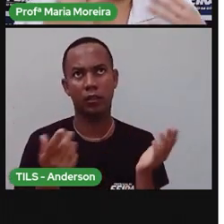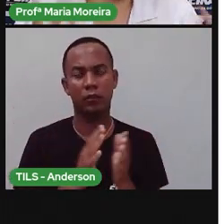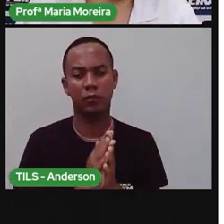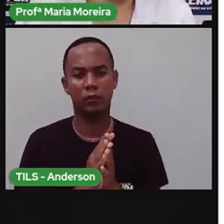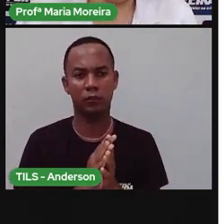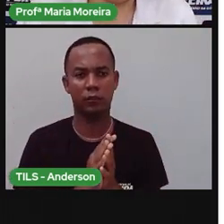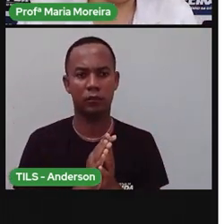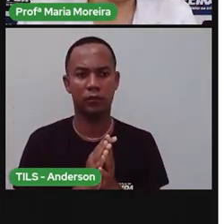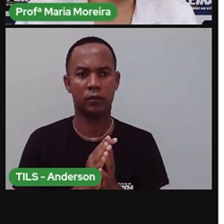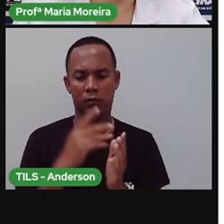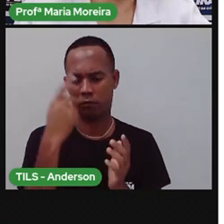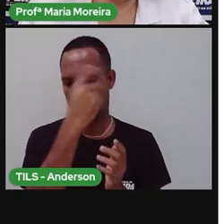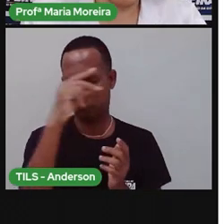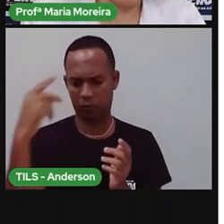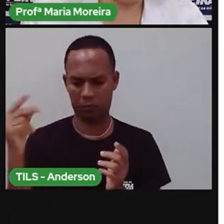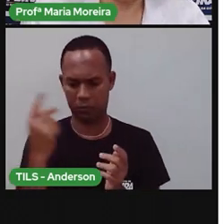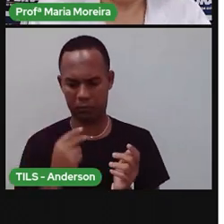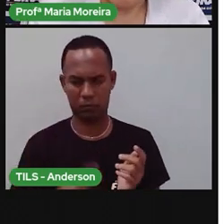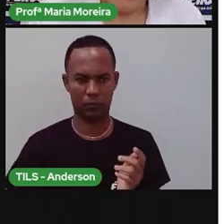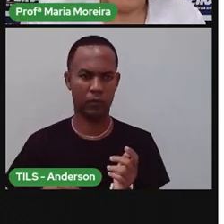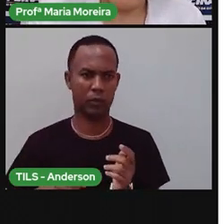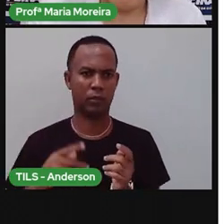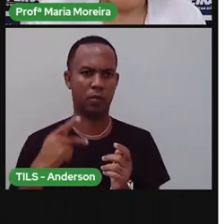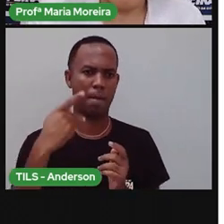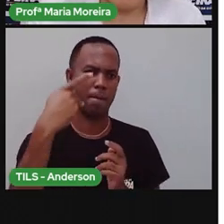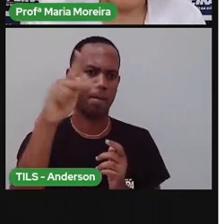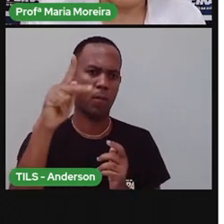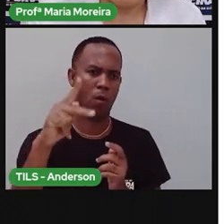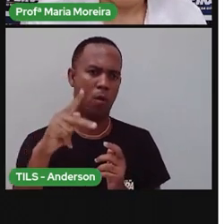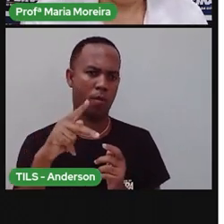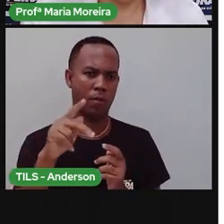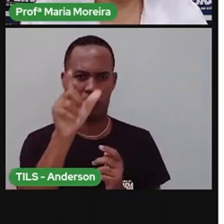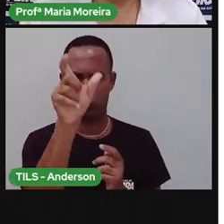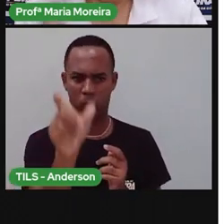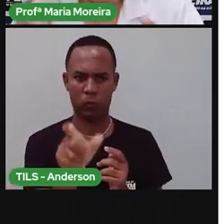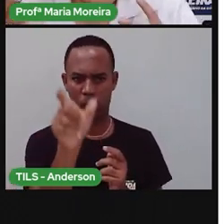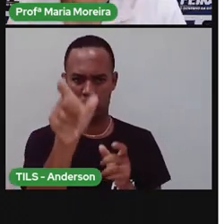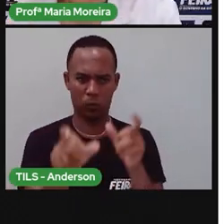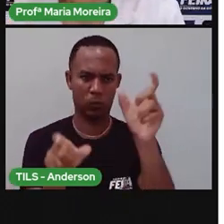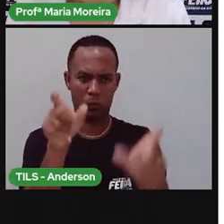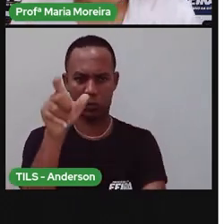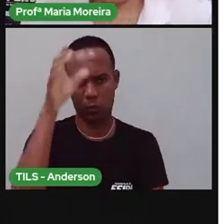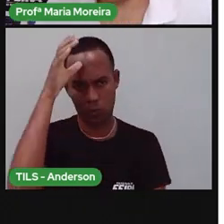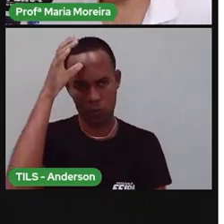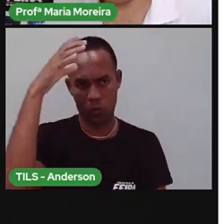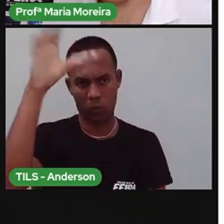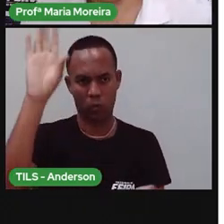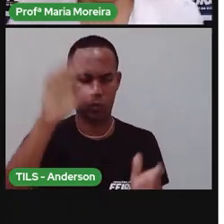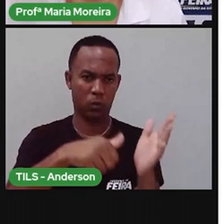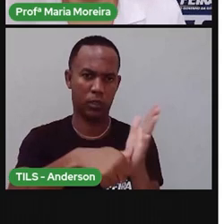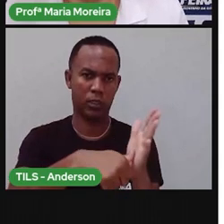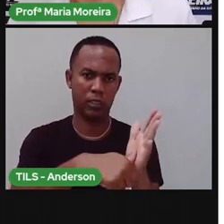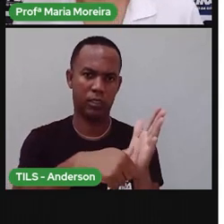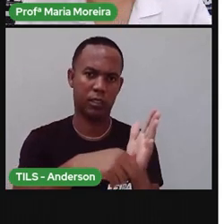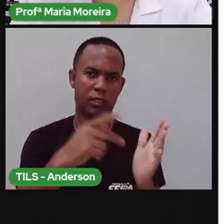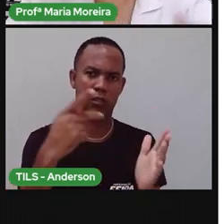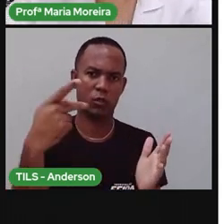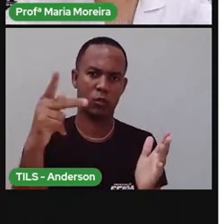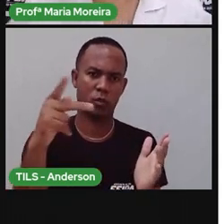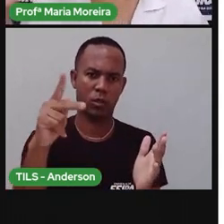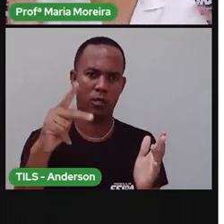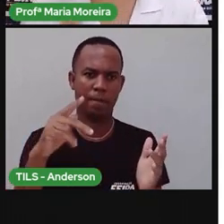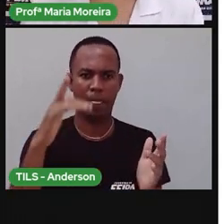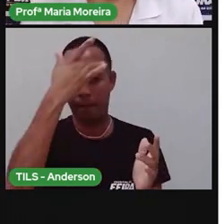pratico religião de matriz africana. Beleza. Isso faz parte da minha identidade. Então, tudo isso vai fazer parte da sua identidade. As